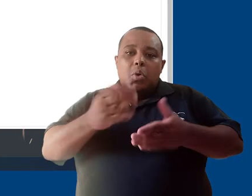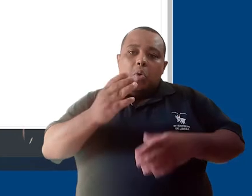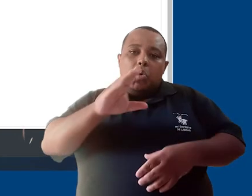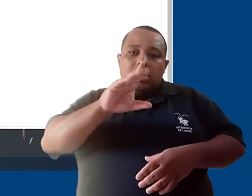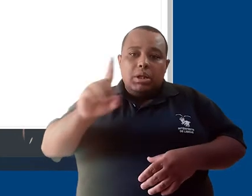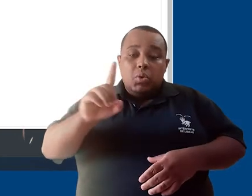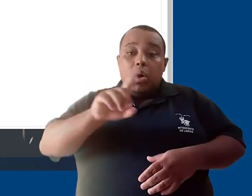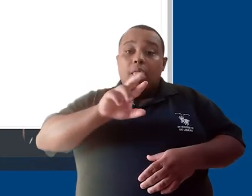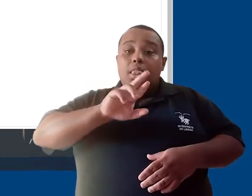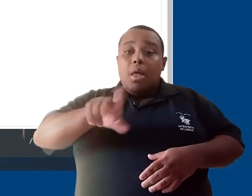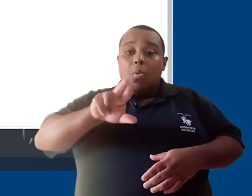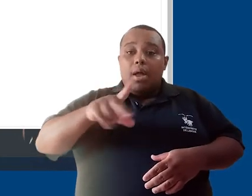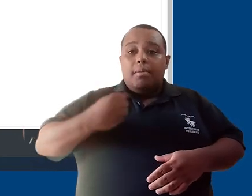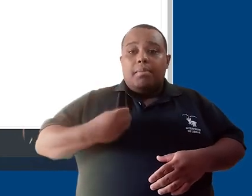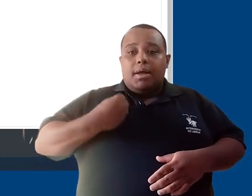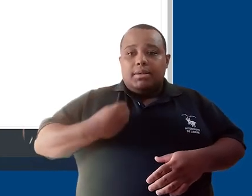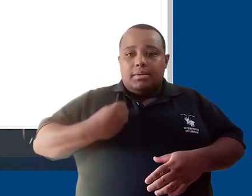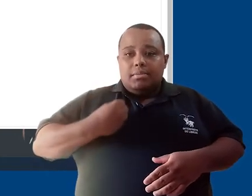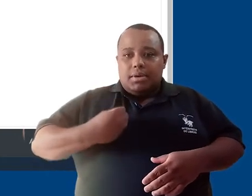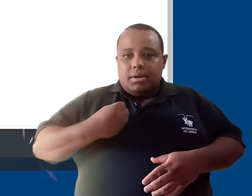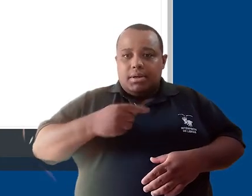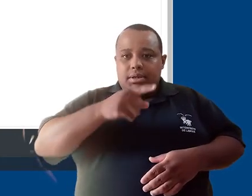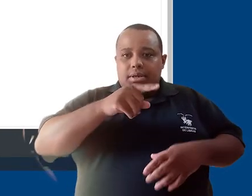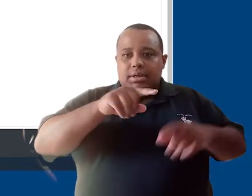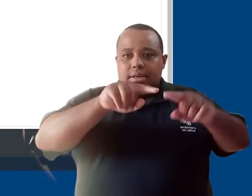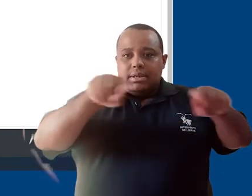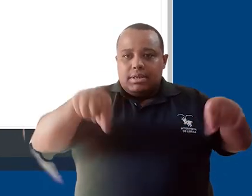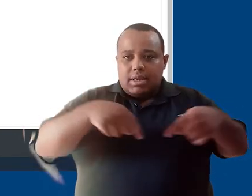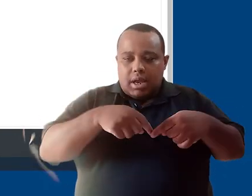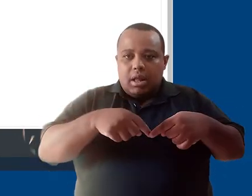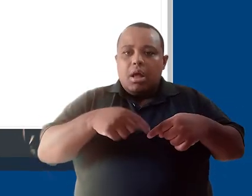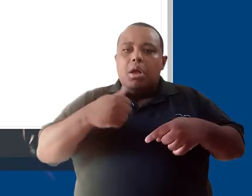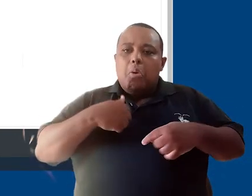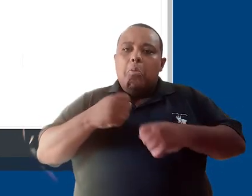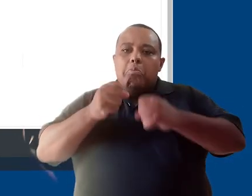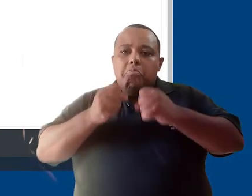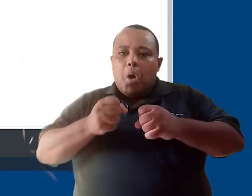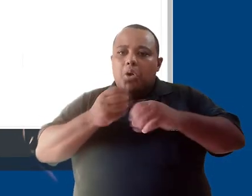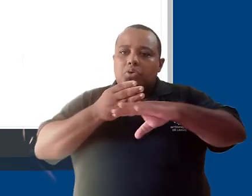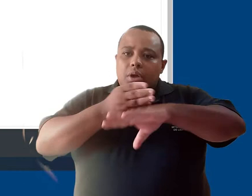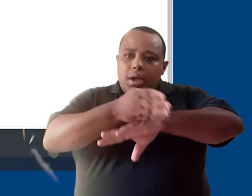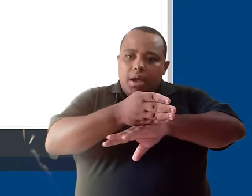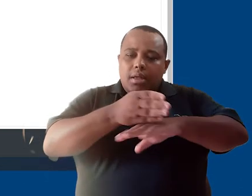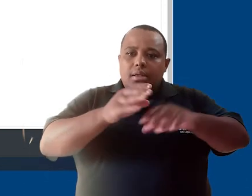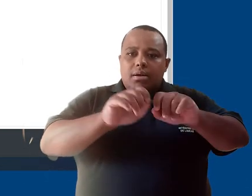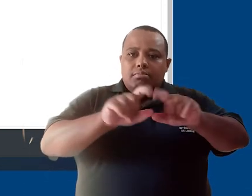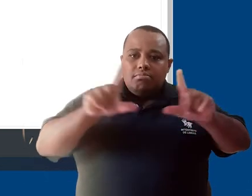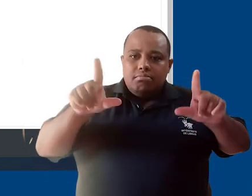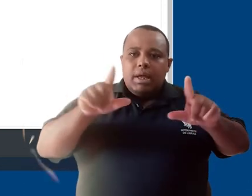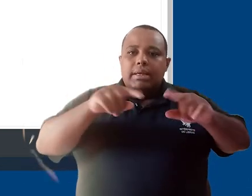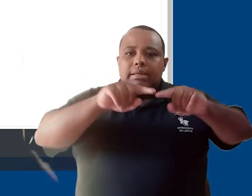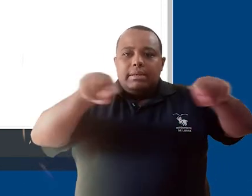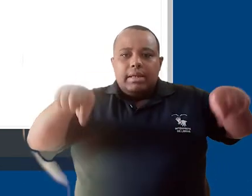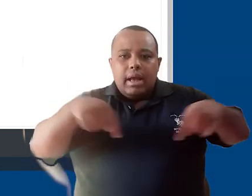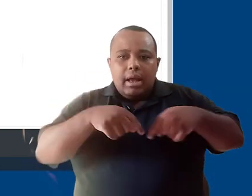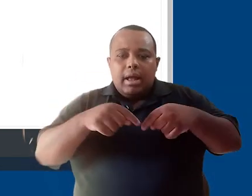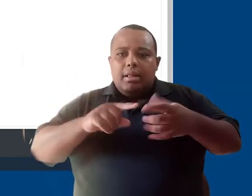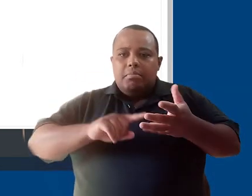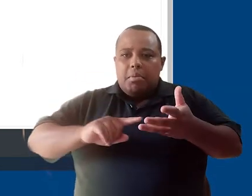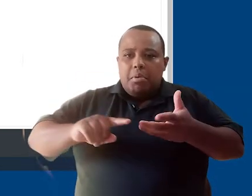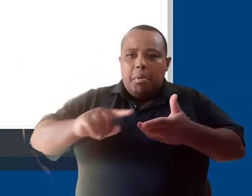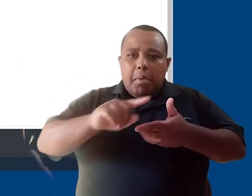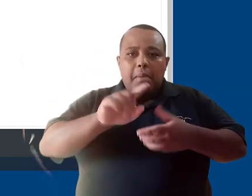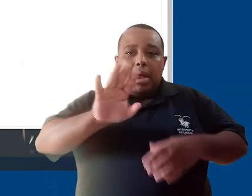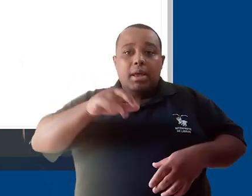não são participantes da sala, apesar de eles terem permissão para acessar essas salas. O